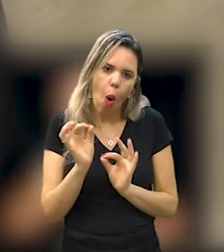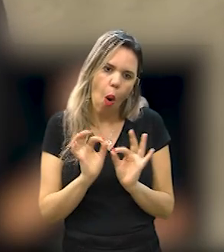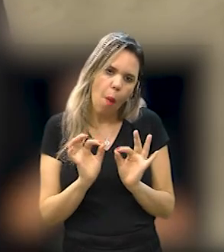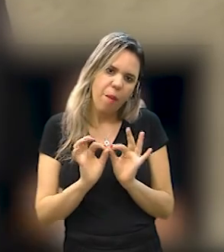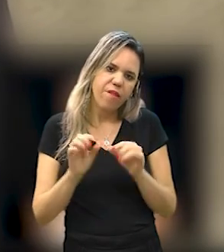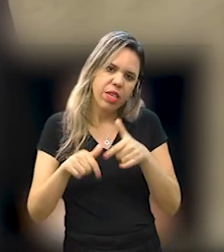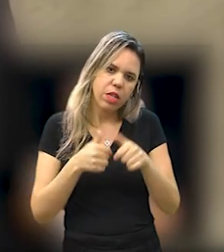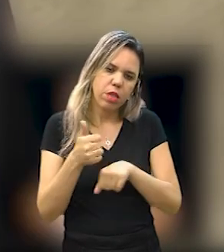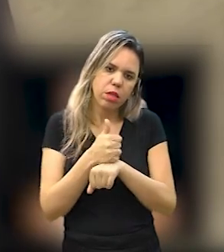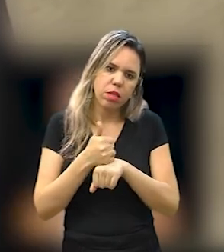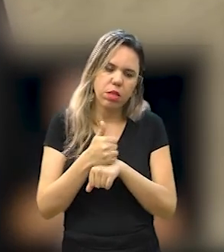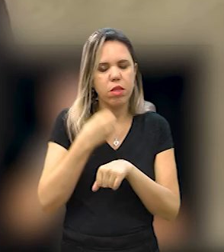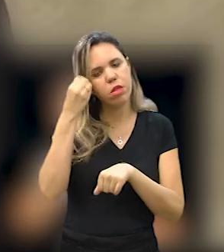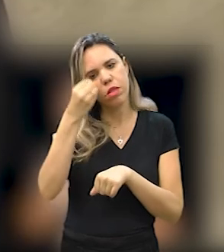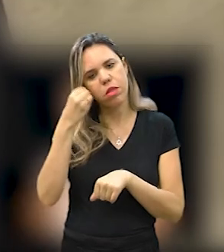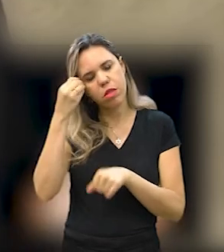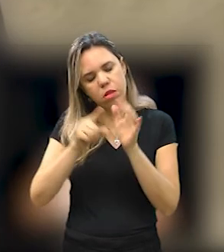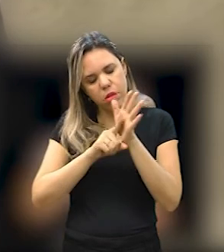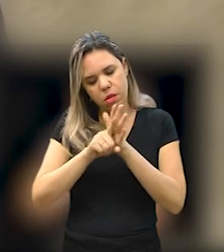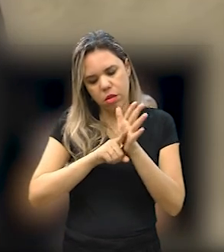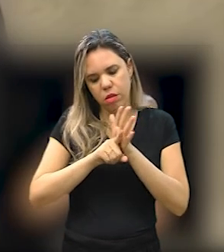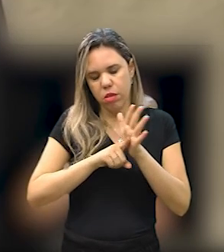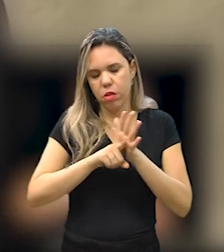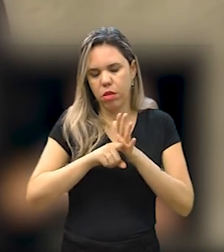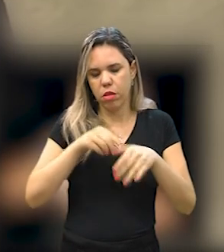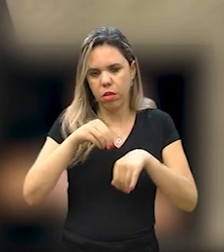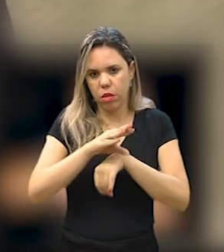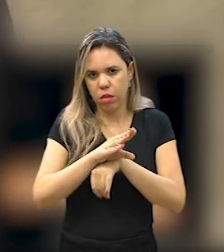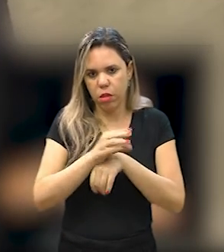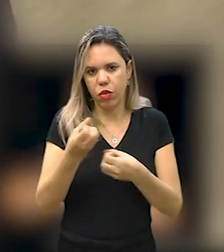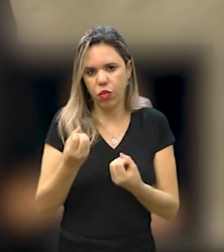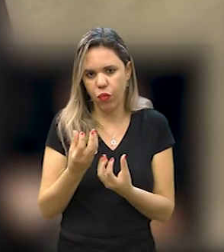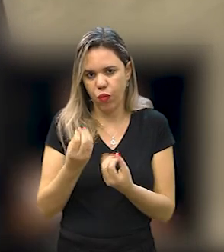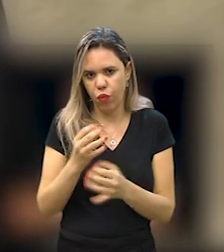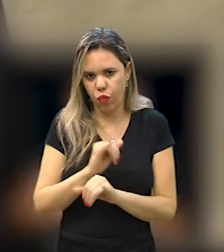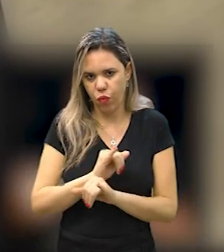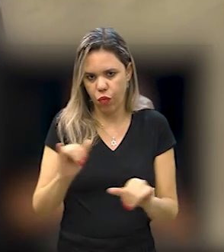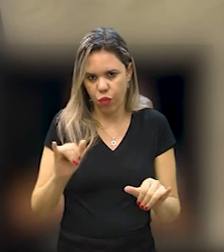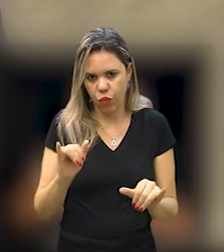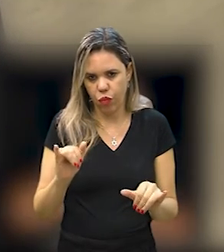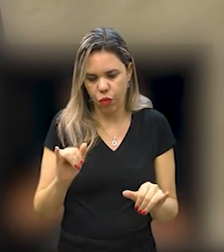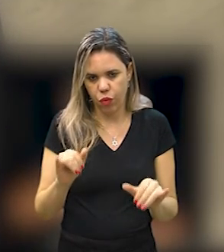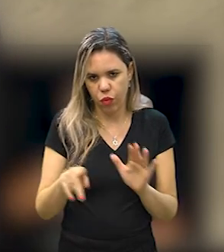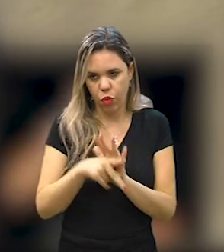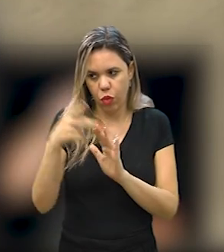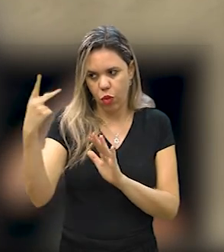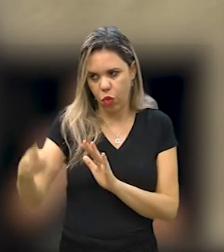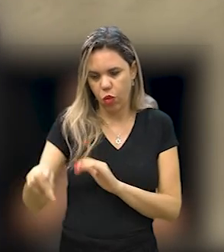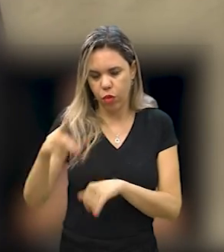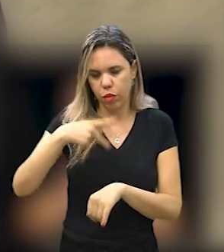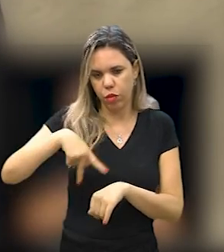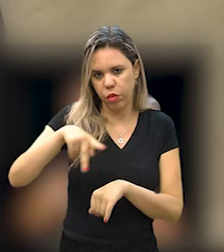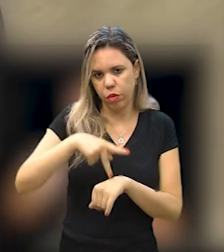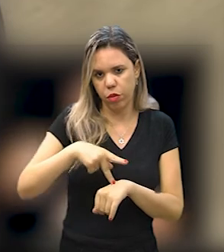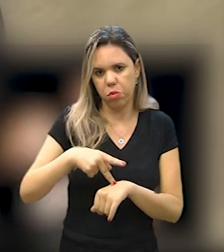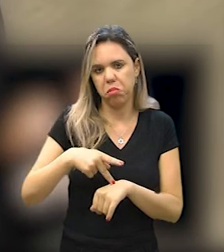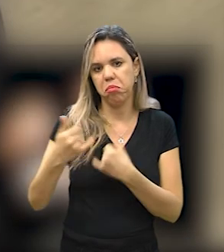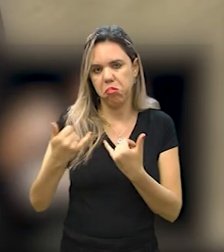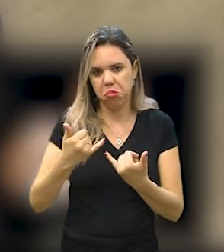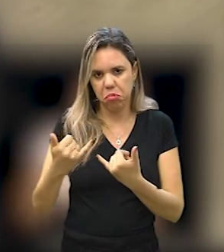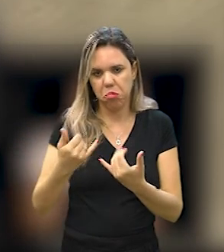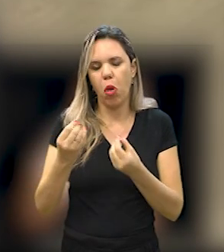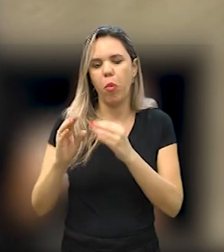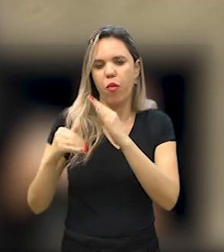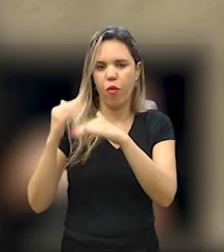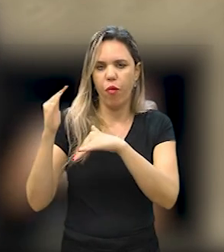são os especialistas que pesquisam, que nos trazem informações, inclusive de outros países, de como